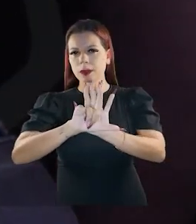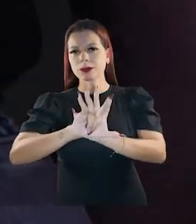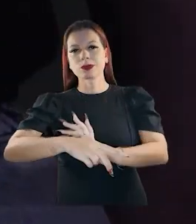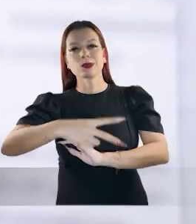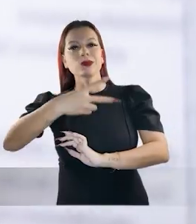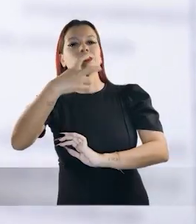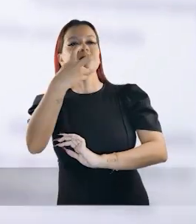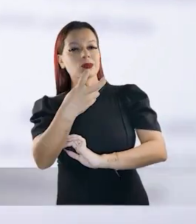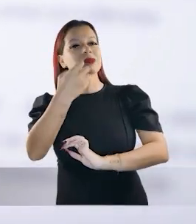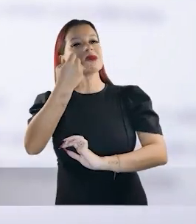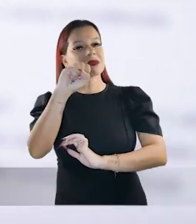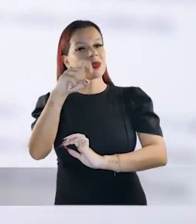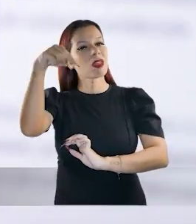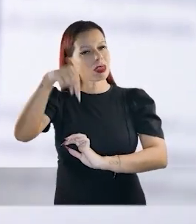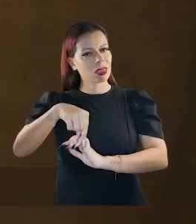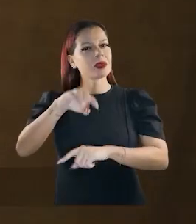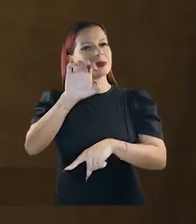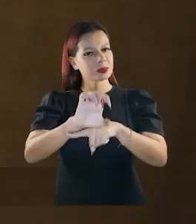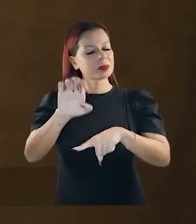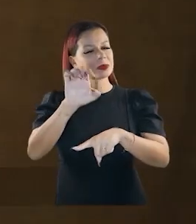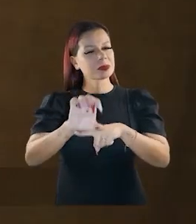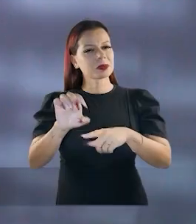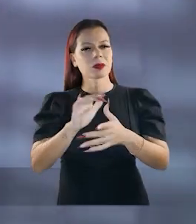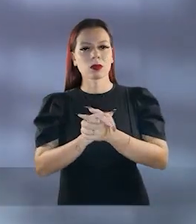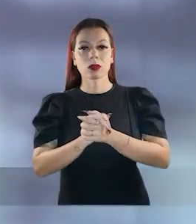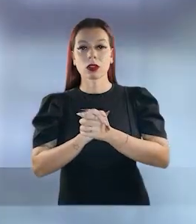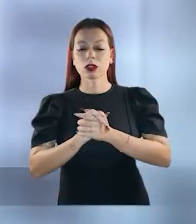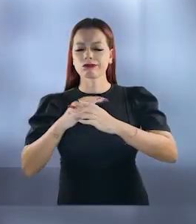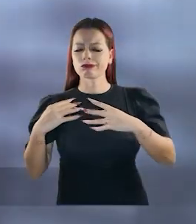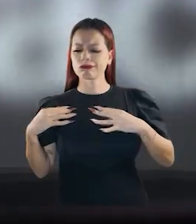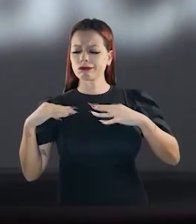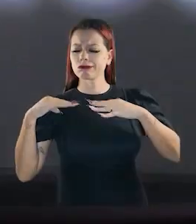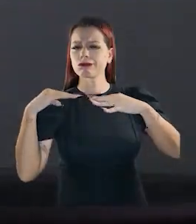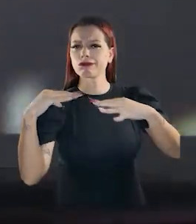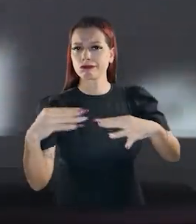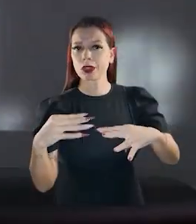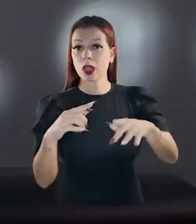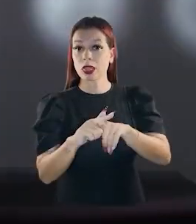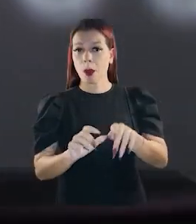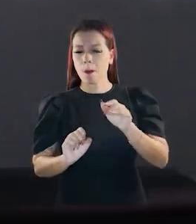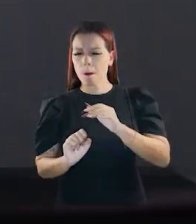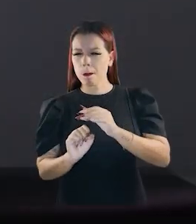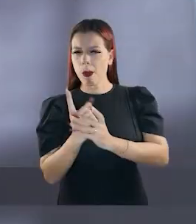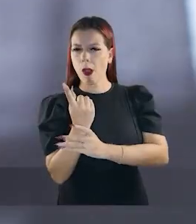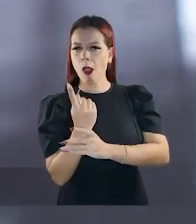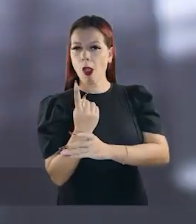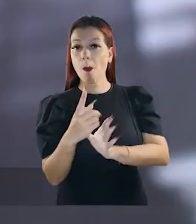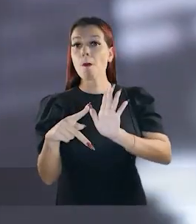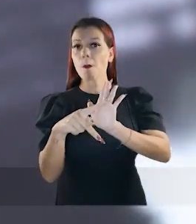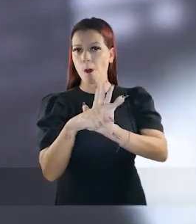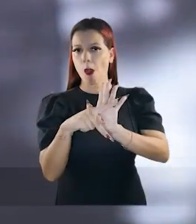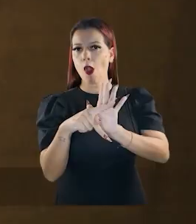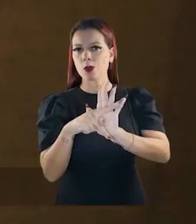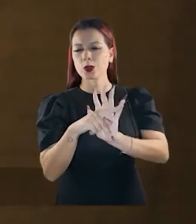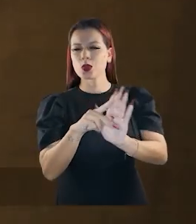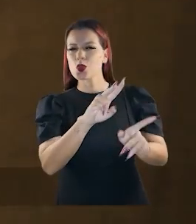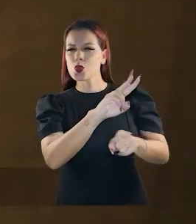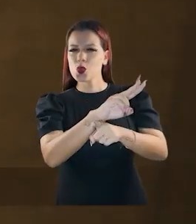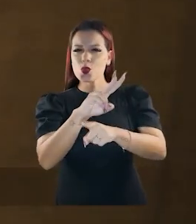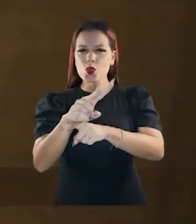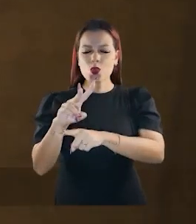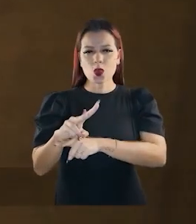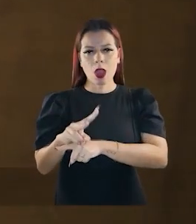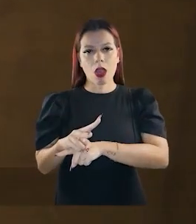importantes leis em nosso Estado. Uma frente parlamentar e uma comissão foram criadas exclusivamente para